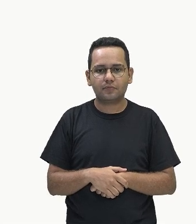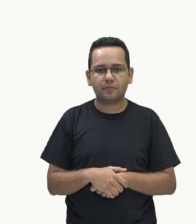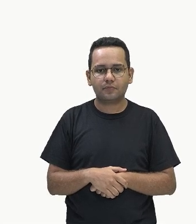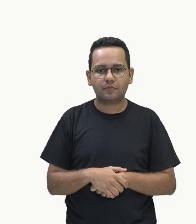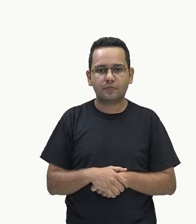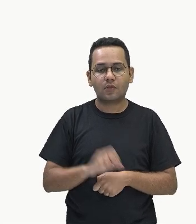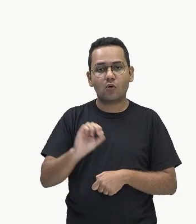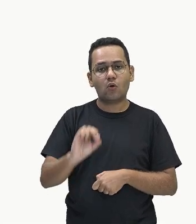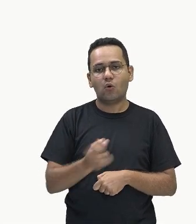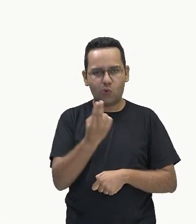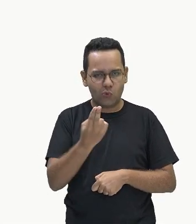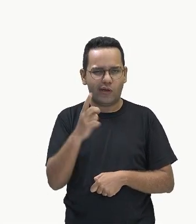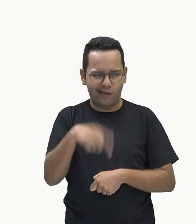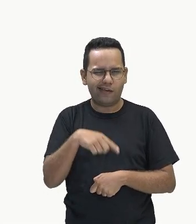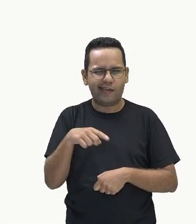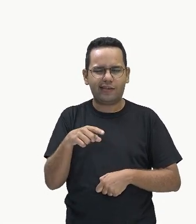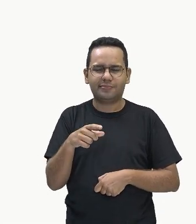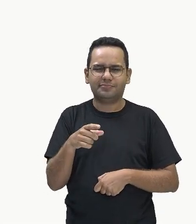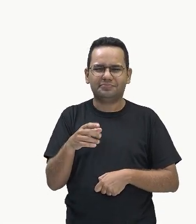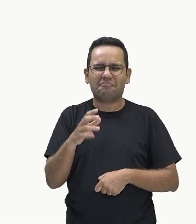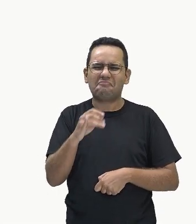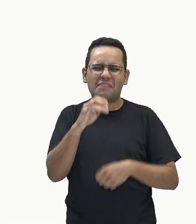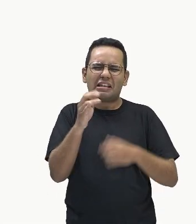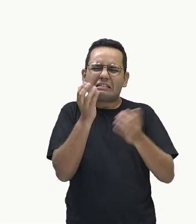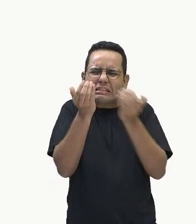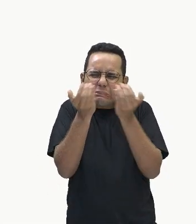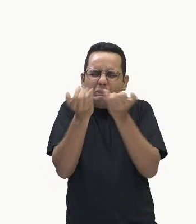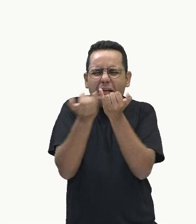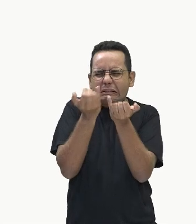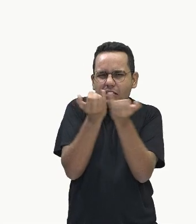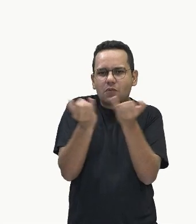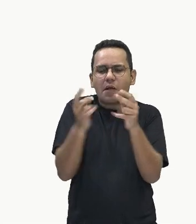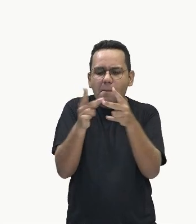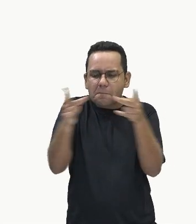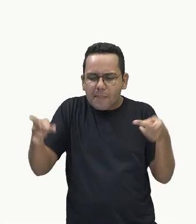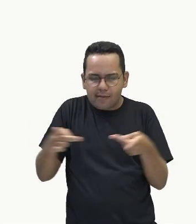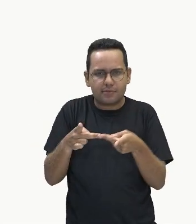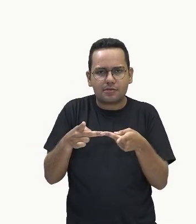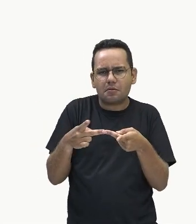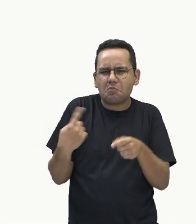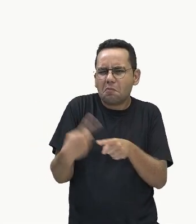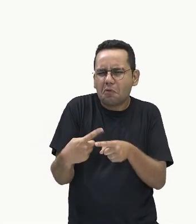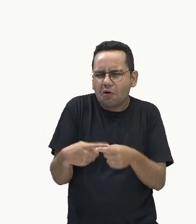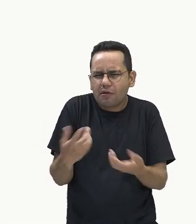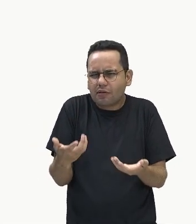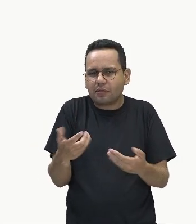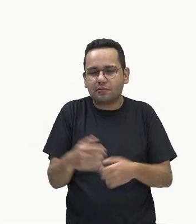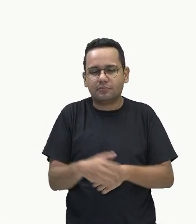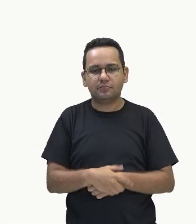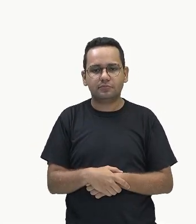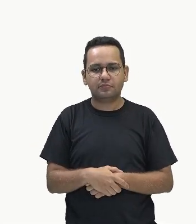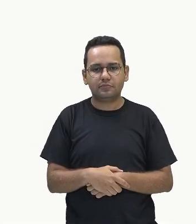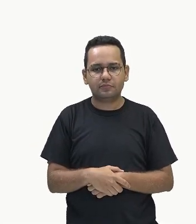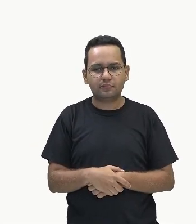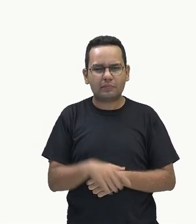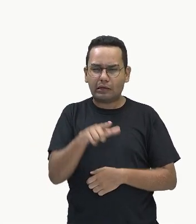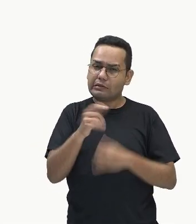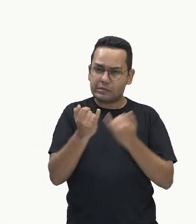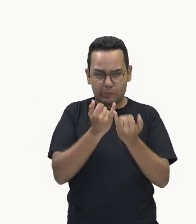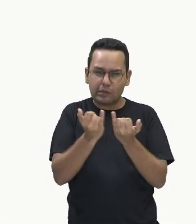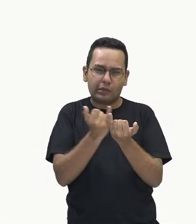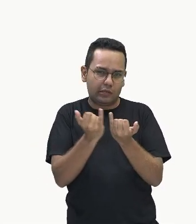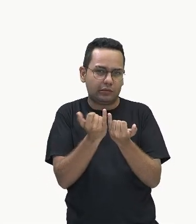pizza. Professor, por que gráfico de pizza? Porque ele é bem semelhante